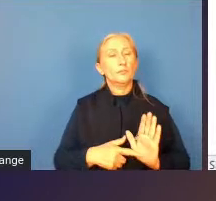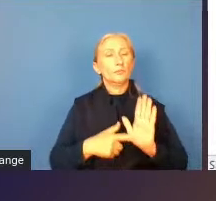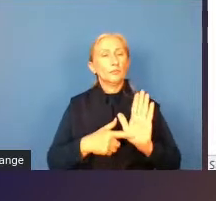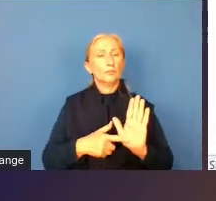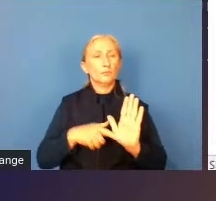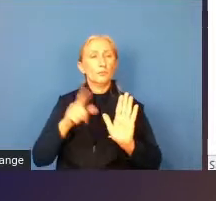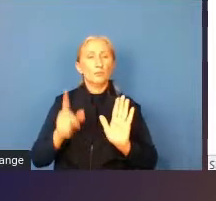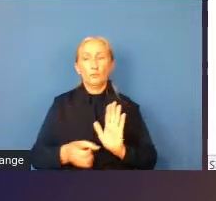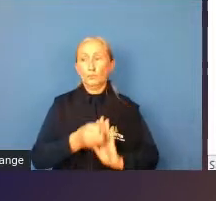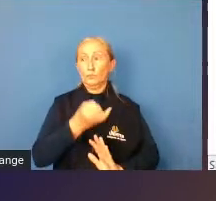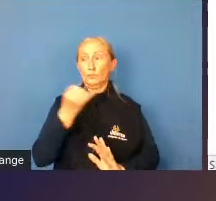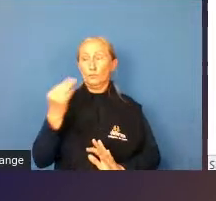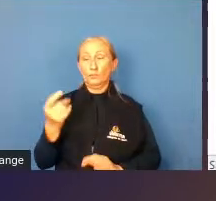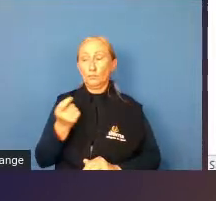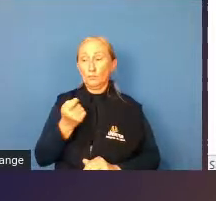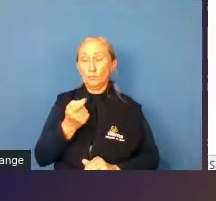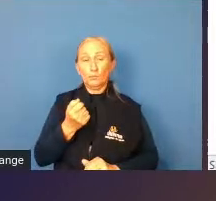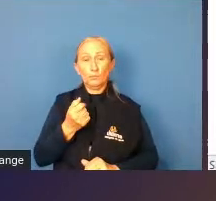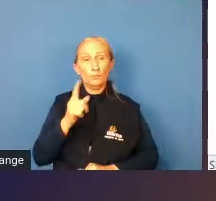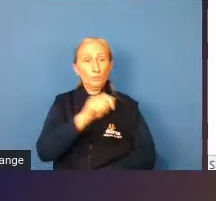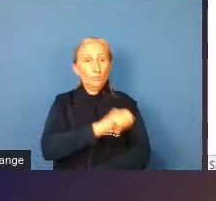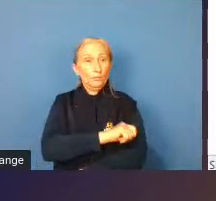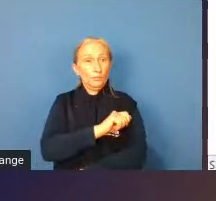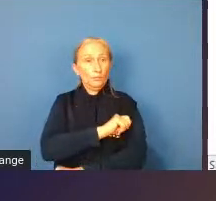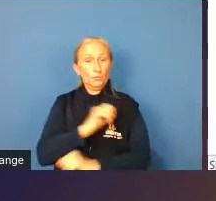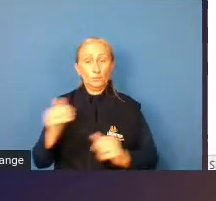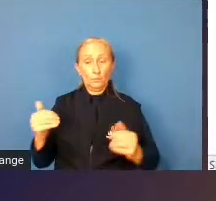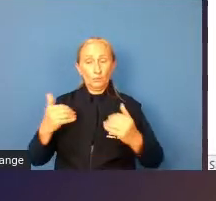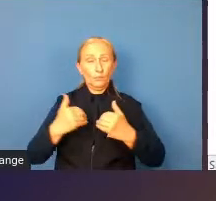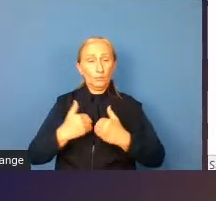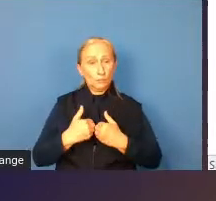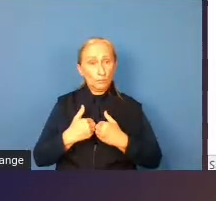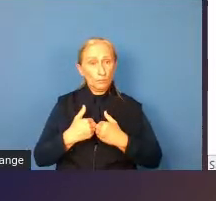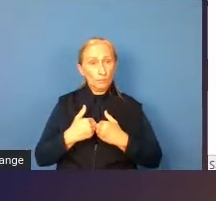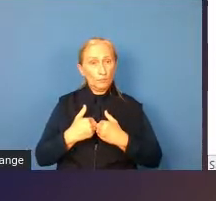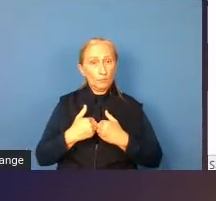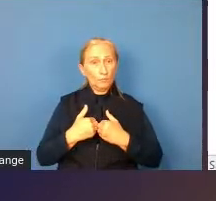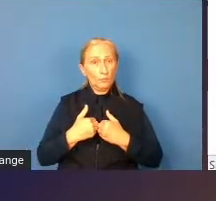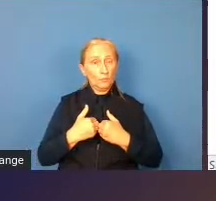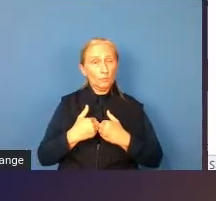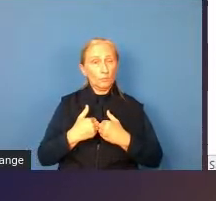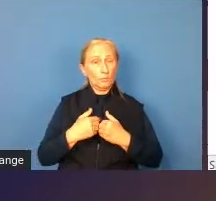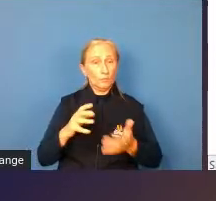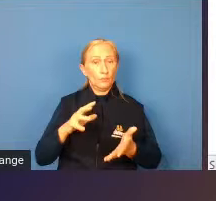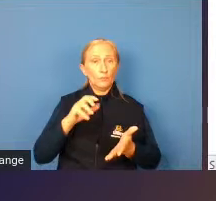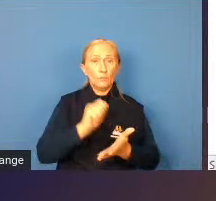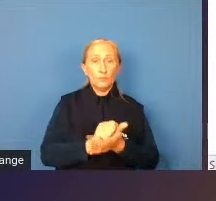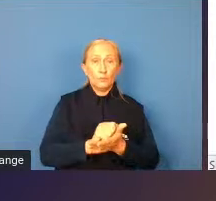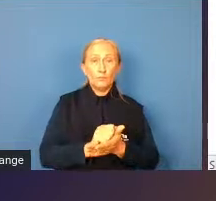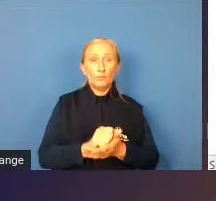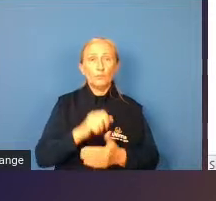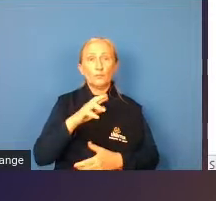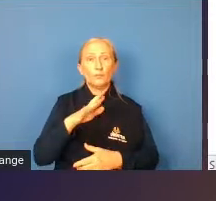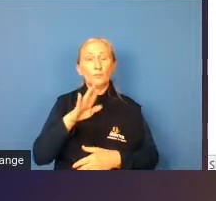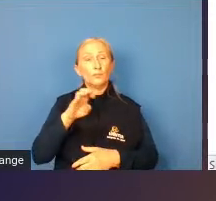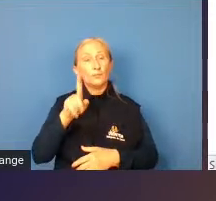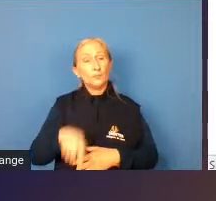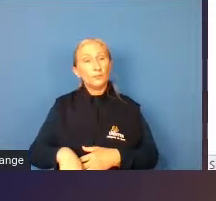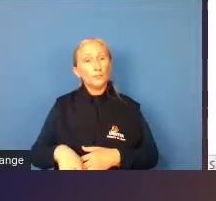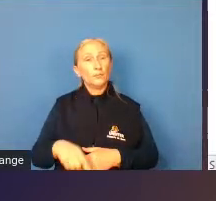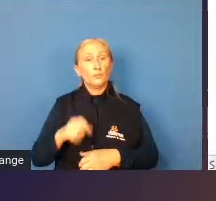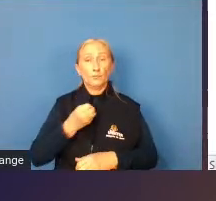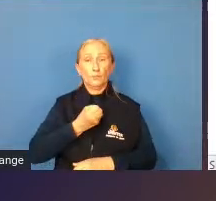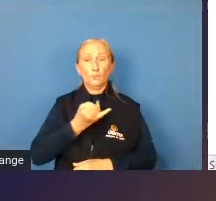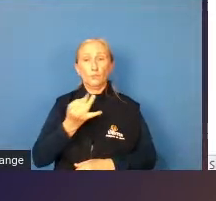que há um número bem pequeno de alunos autistas matriculados em creches esse